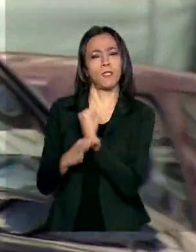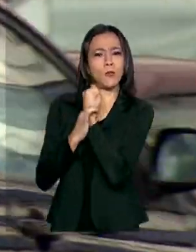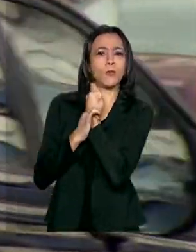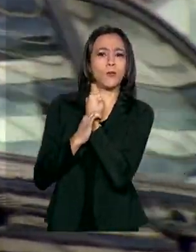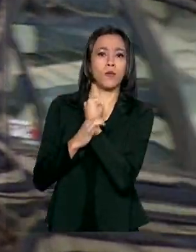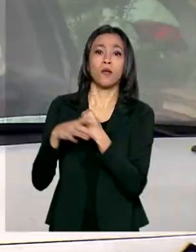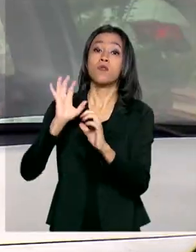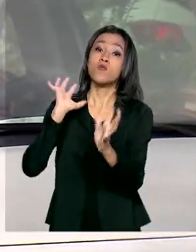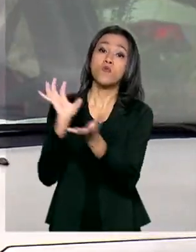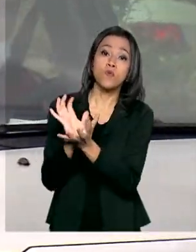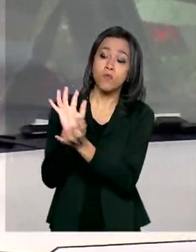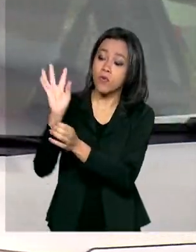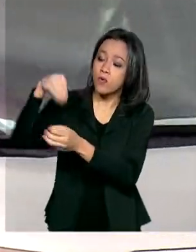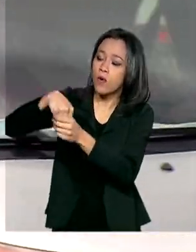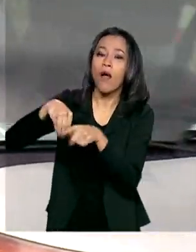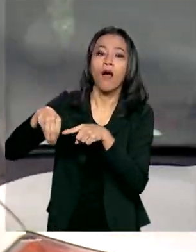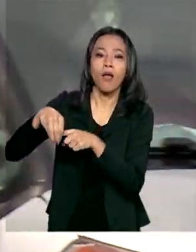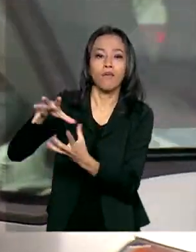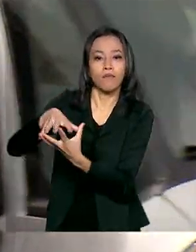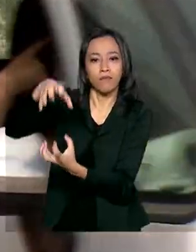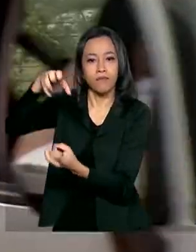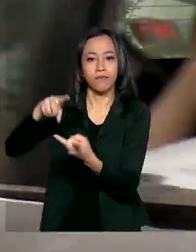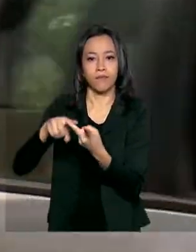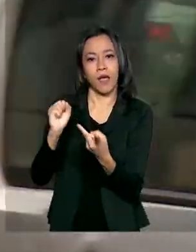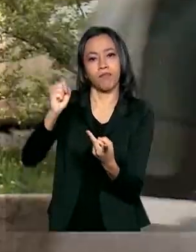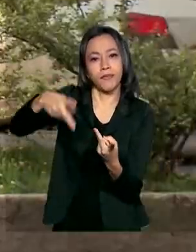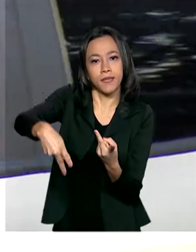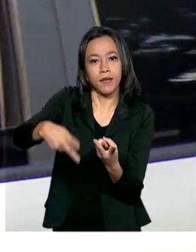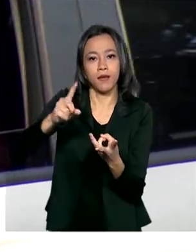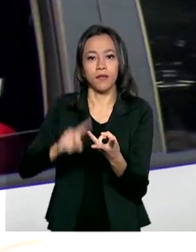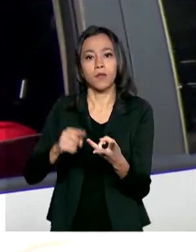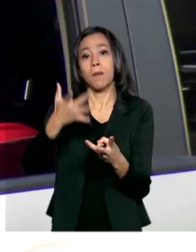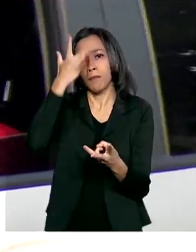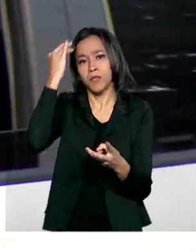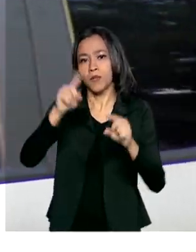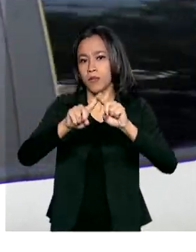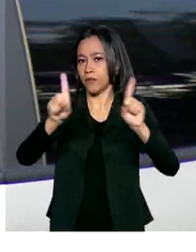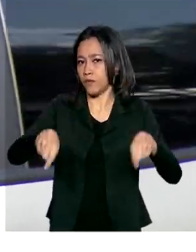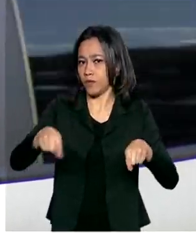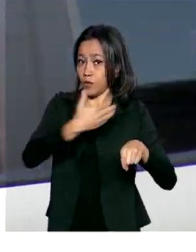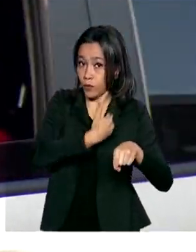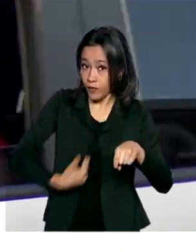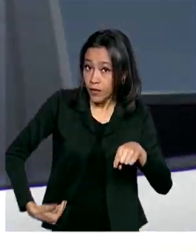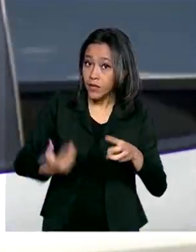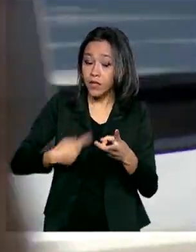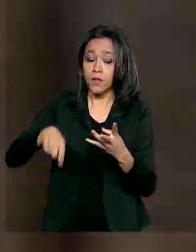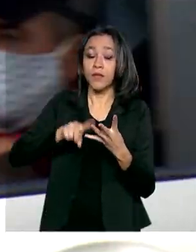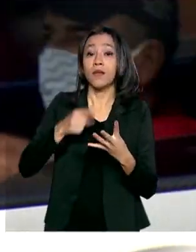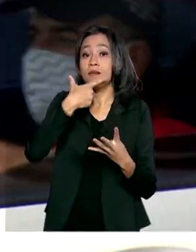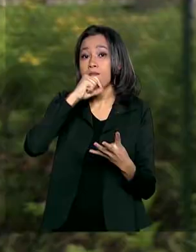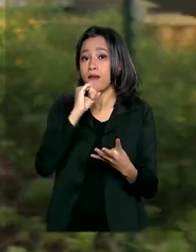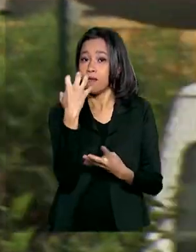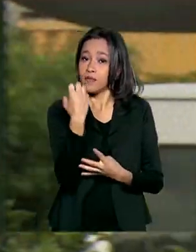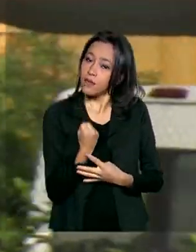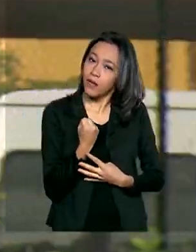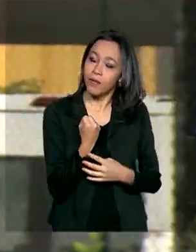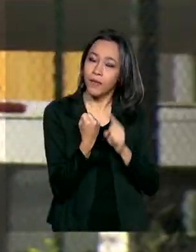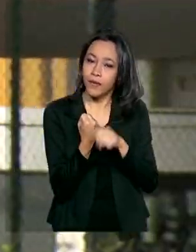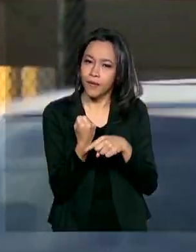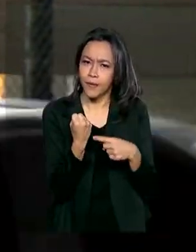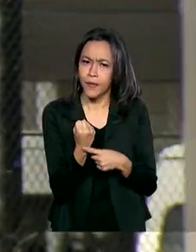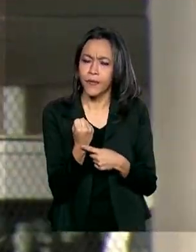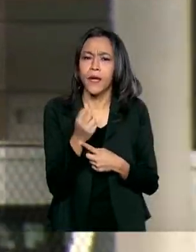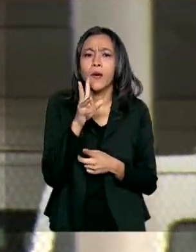grupo estão os aposentados, pensionistas, servidores públicos e ainda quem recebe o benefício de